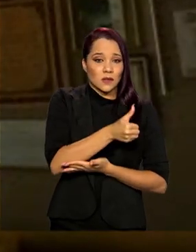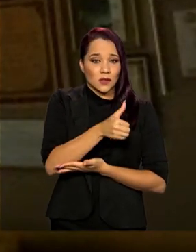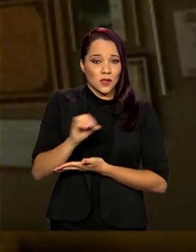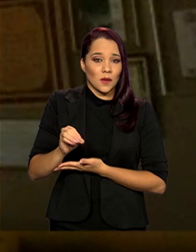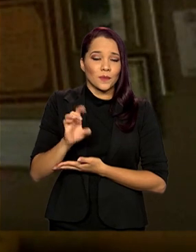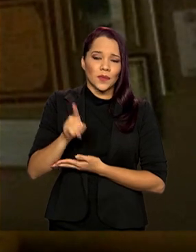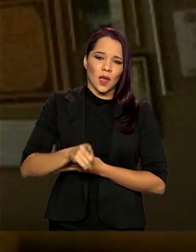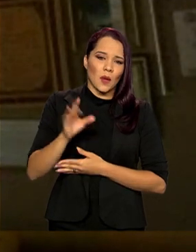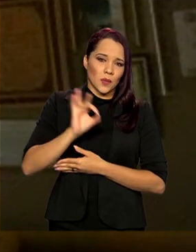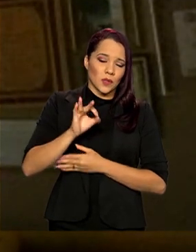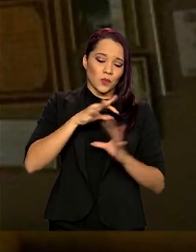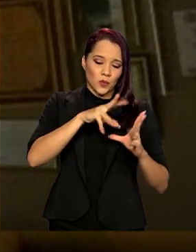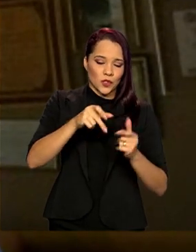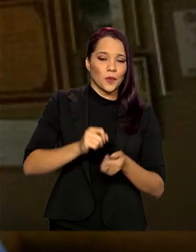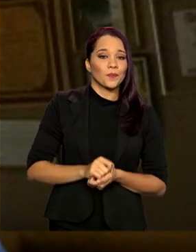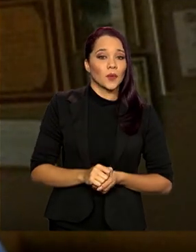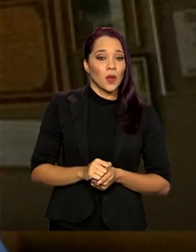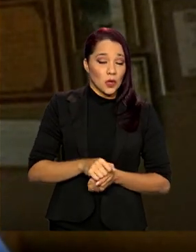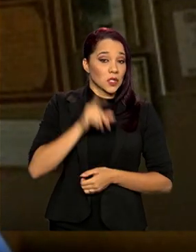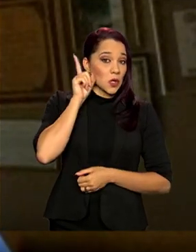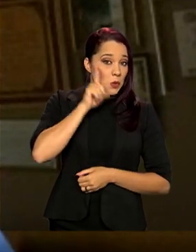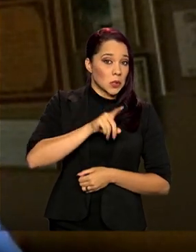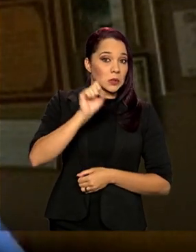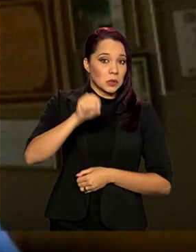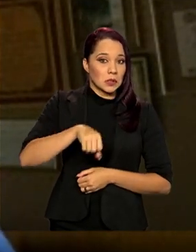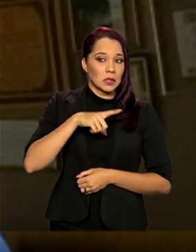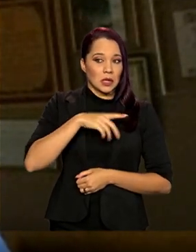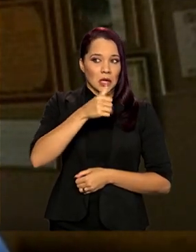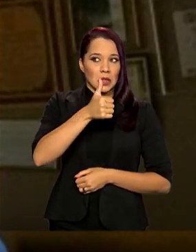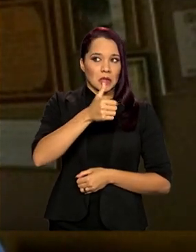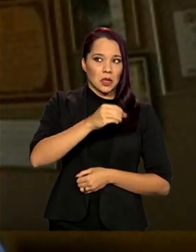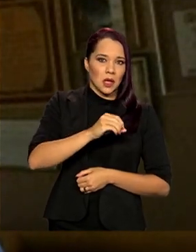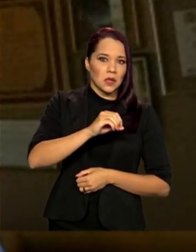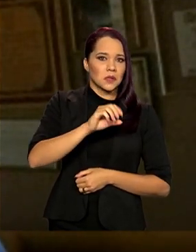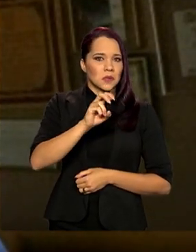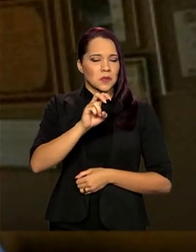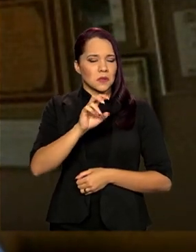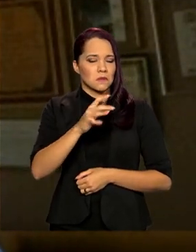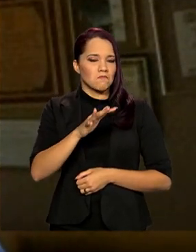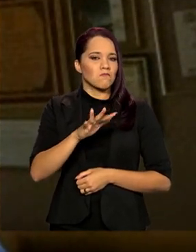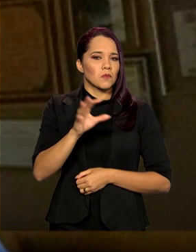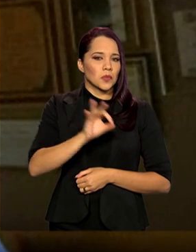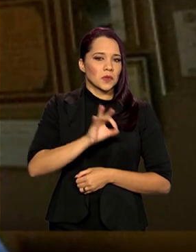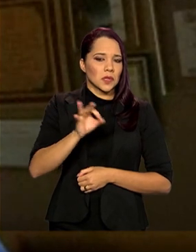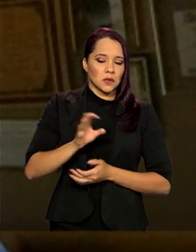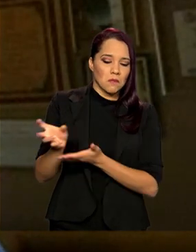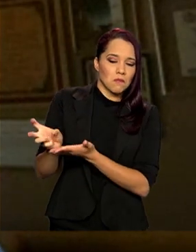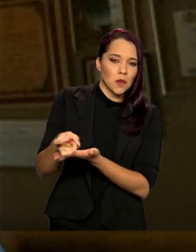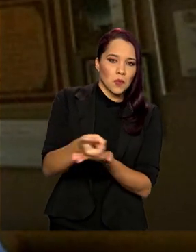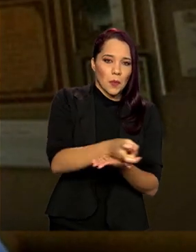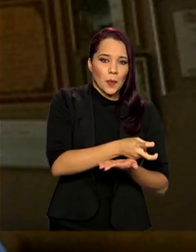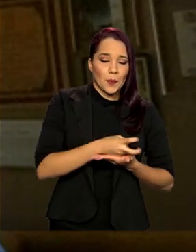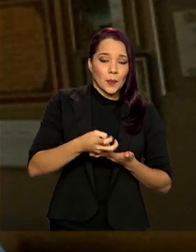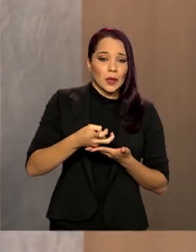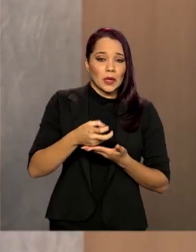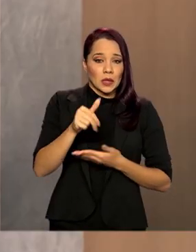mundial. Os Estados Unidos, sim, eles têm 10 e pouco por cento da arrecadação nacional vem do